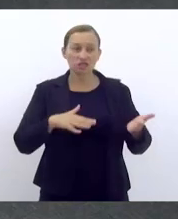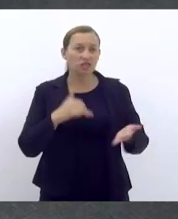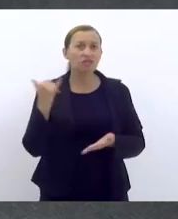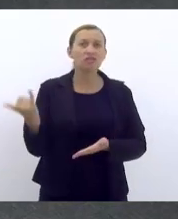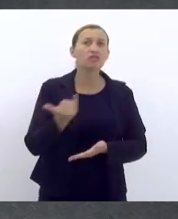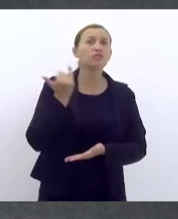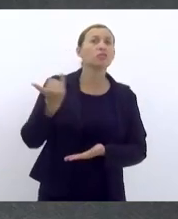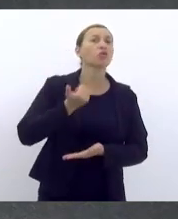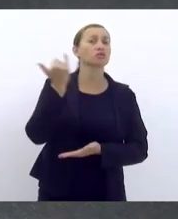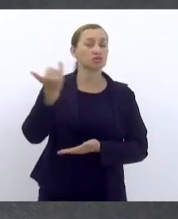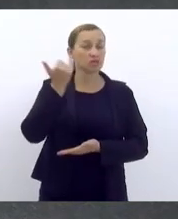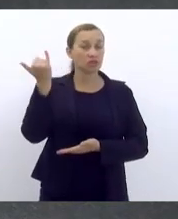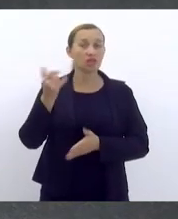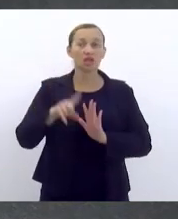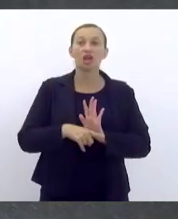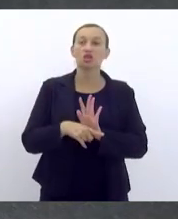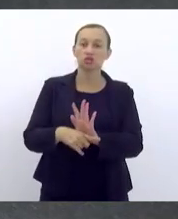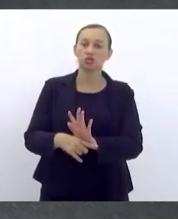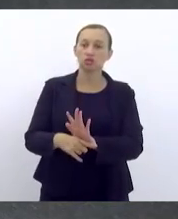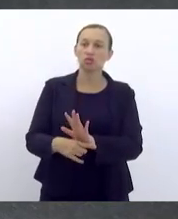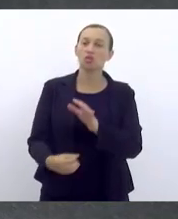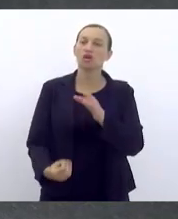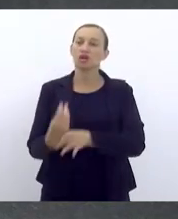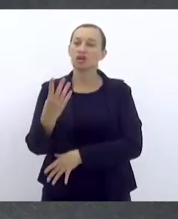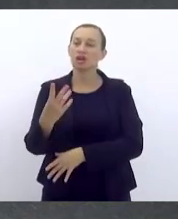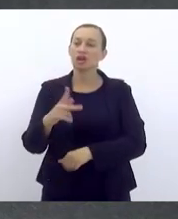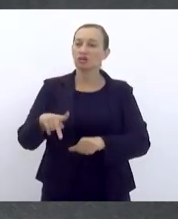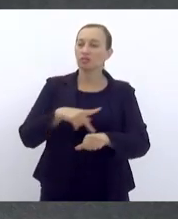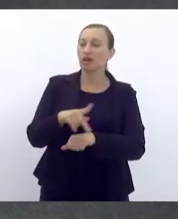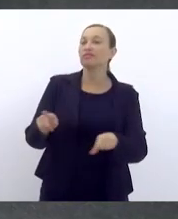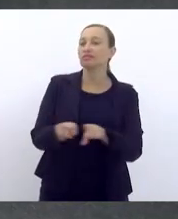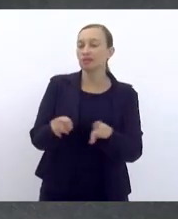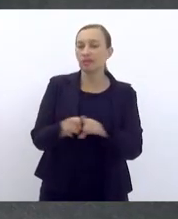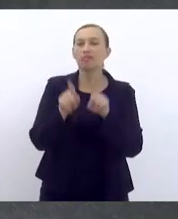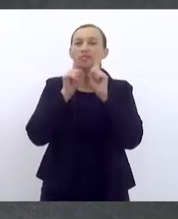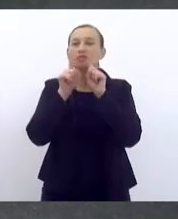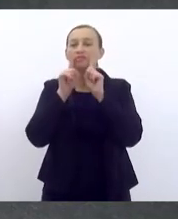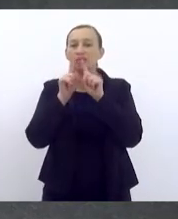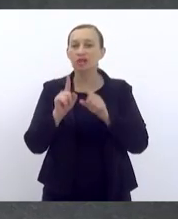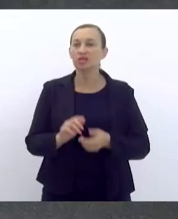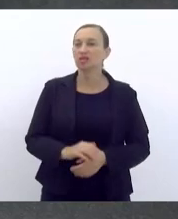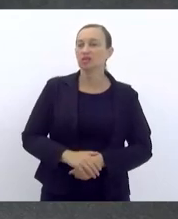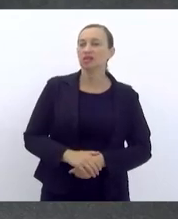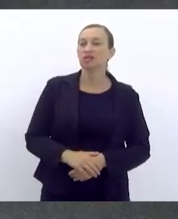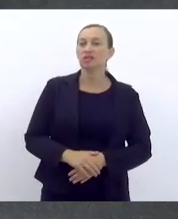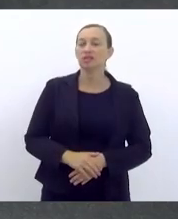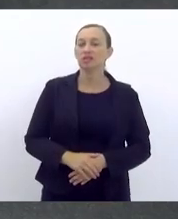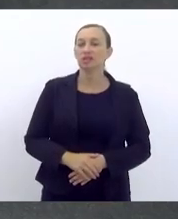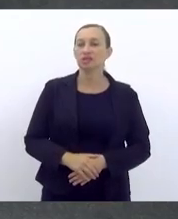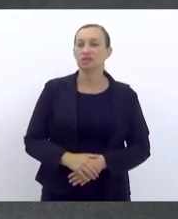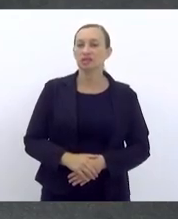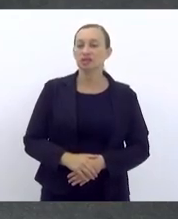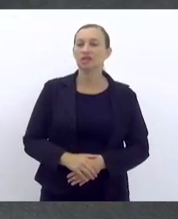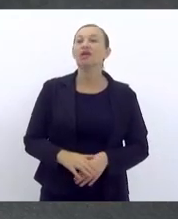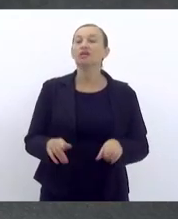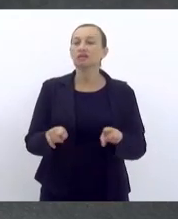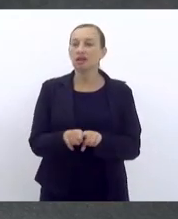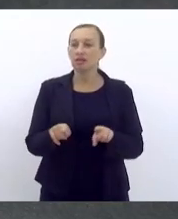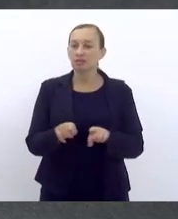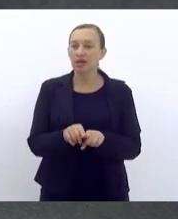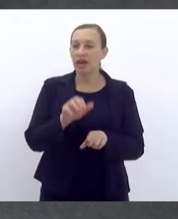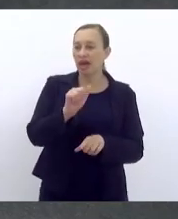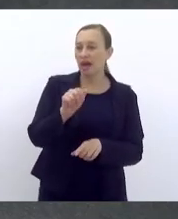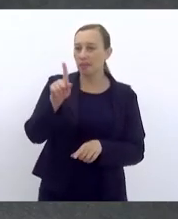importante que ajudou a fundar nosso país e também Maricá. De mais a mais, a APA também abriga